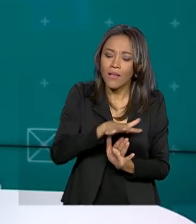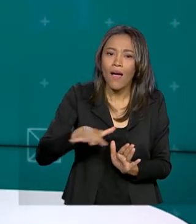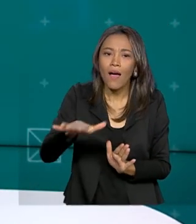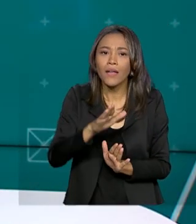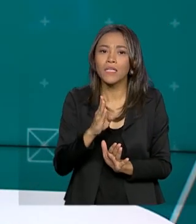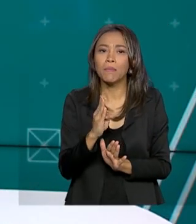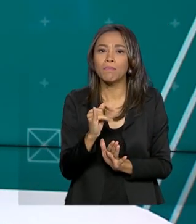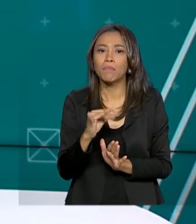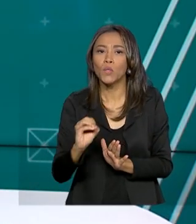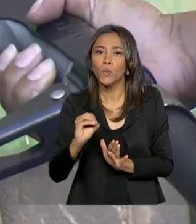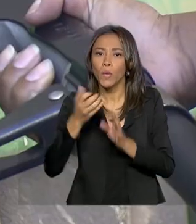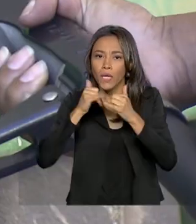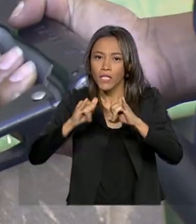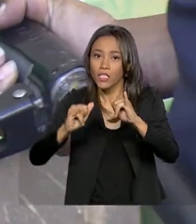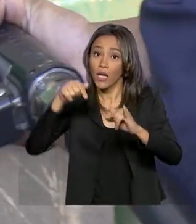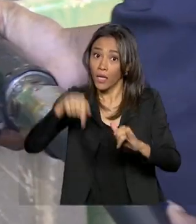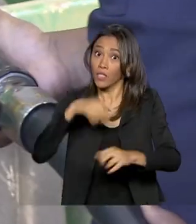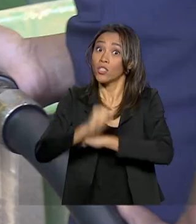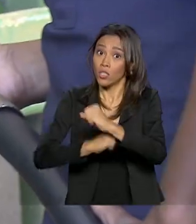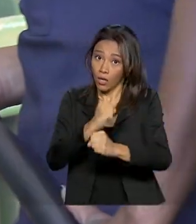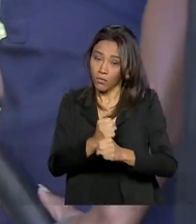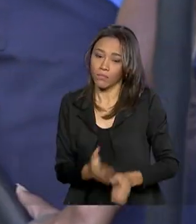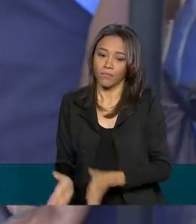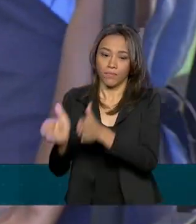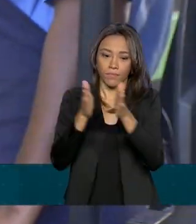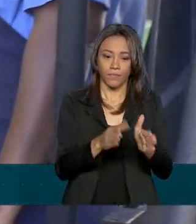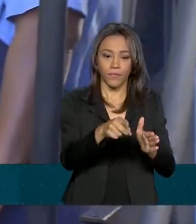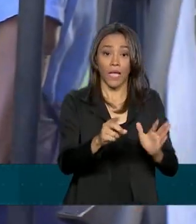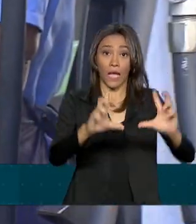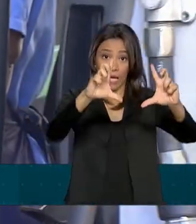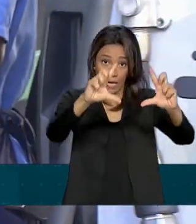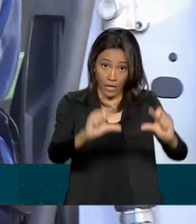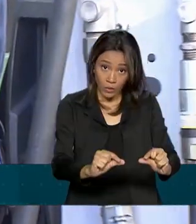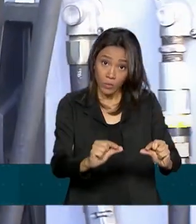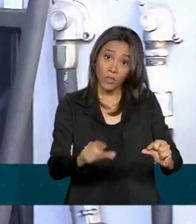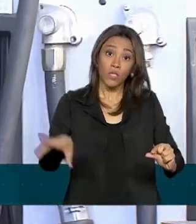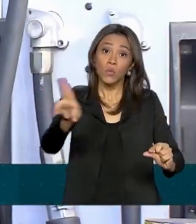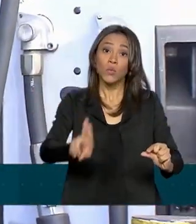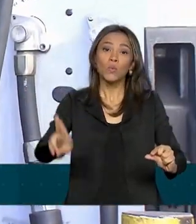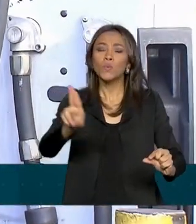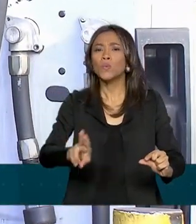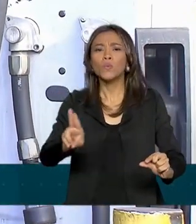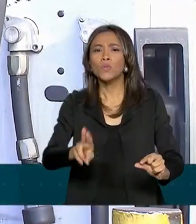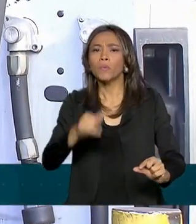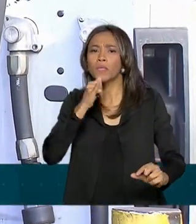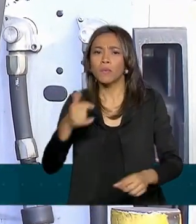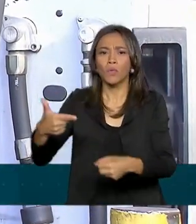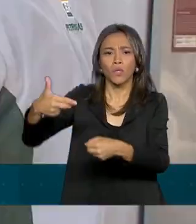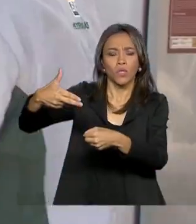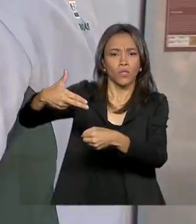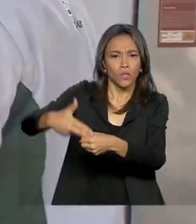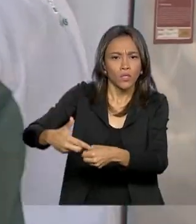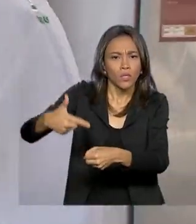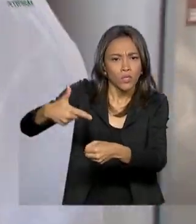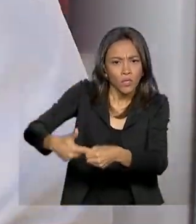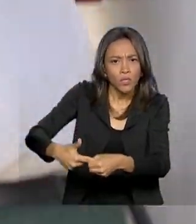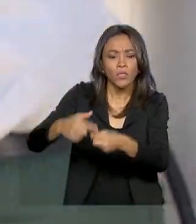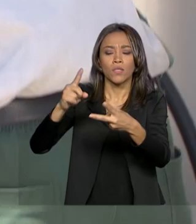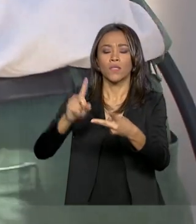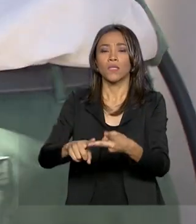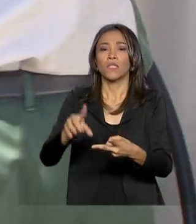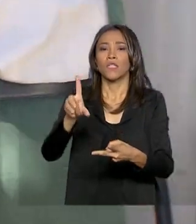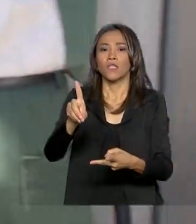só este ano. Reduzir a utilização de combustíveis fósseis como diesel e gasolina, que são